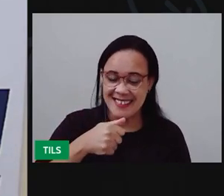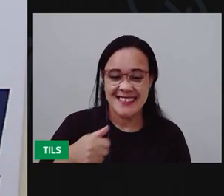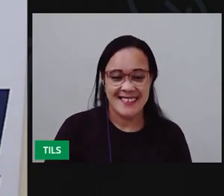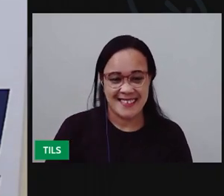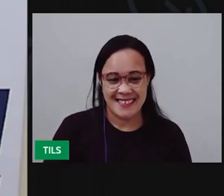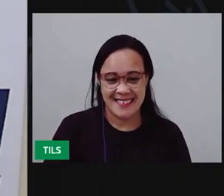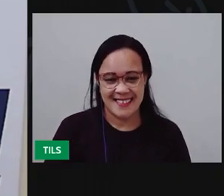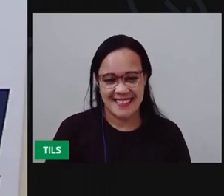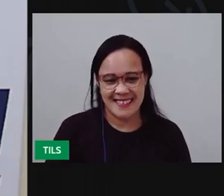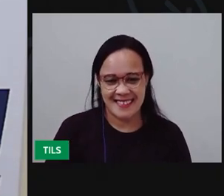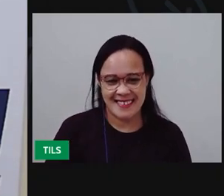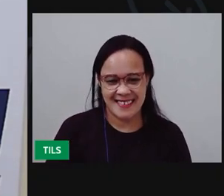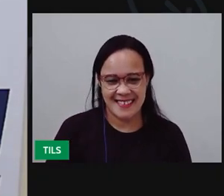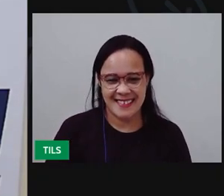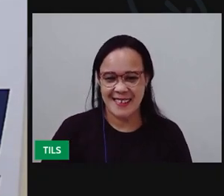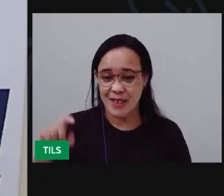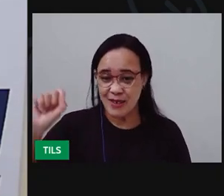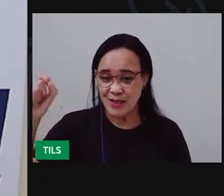Olha.